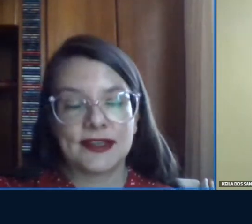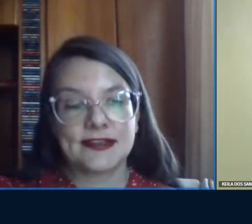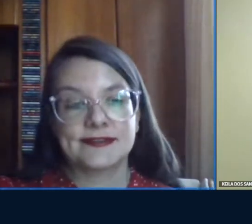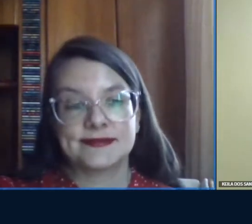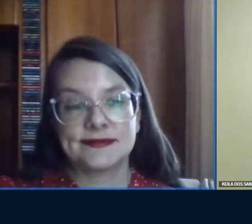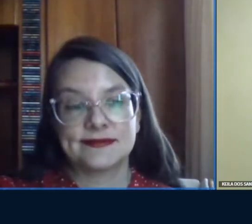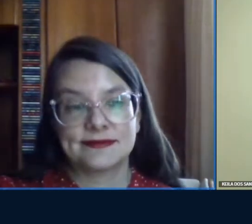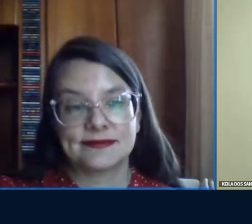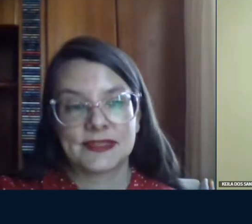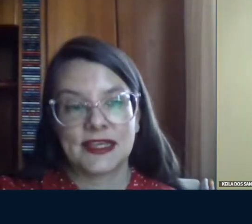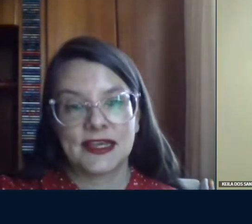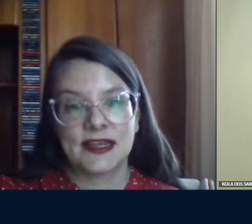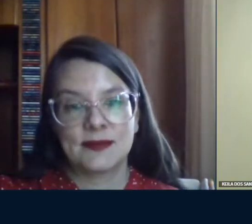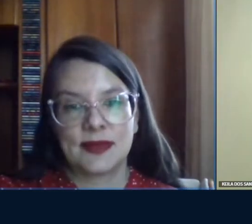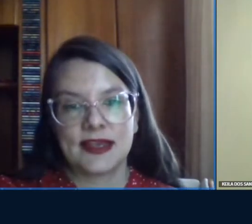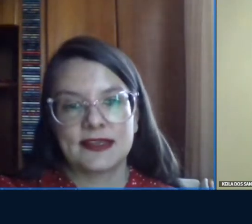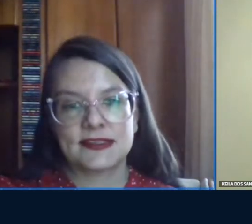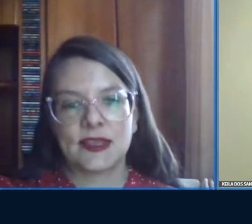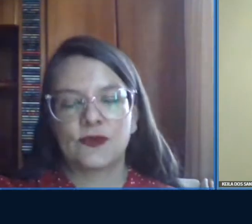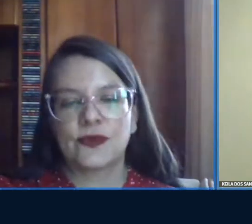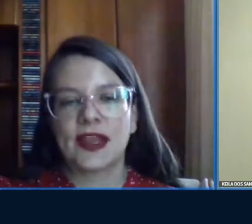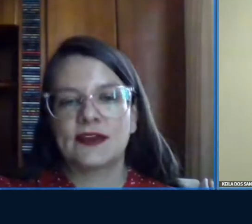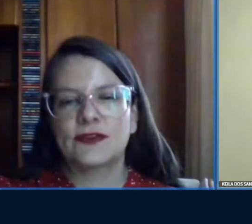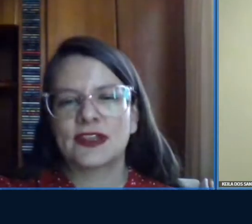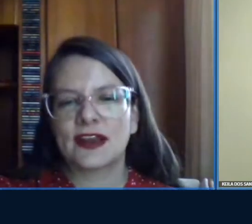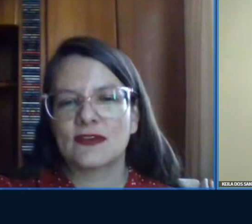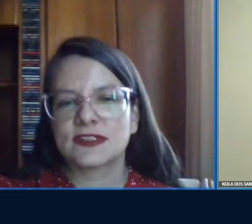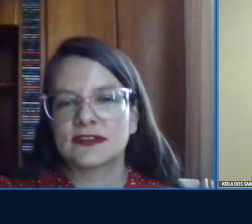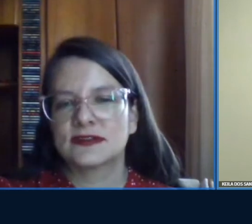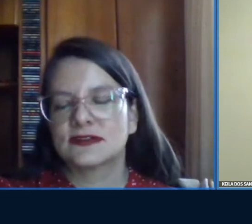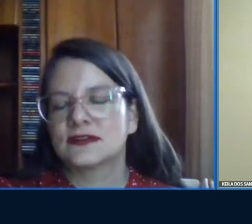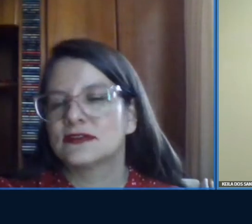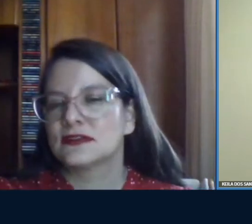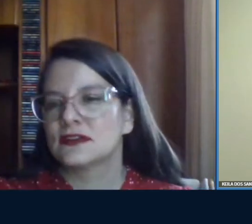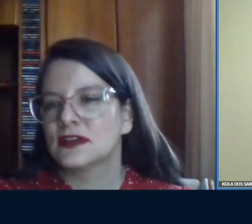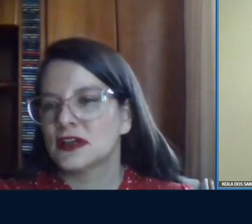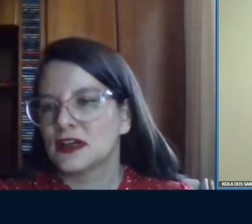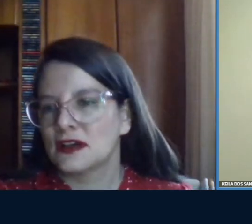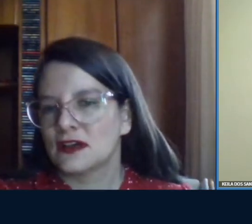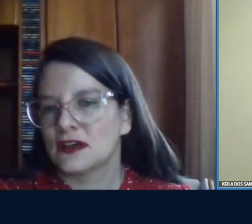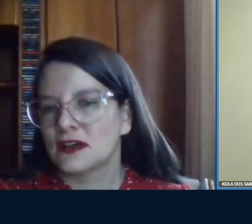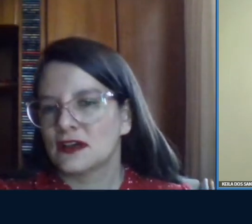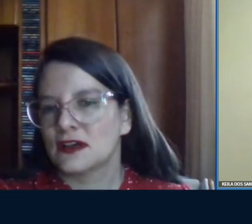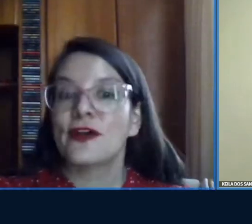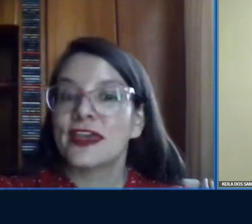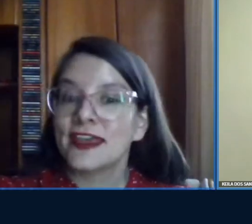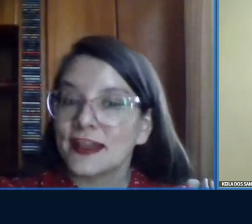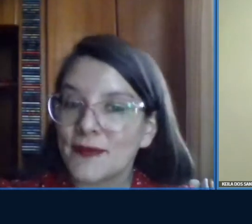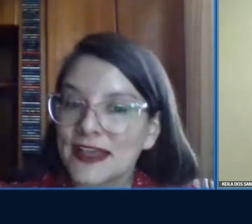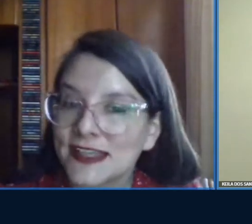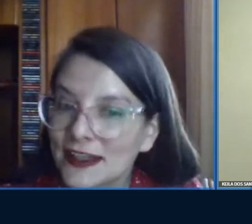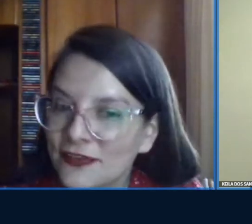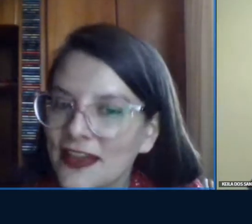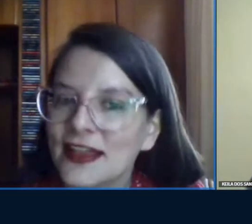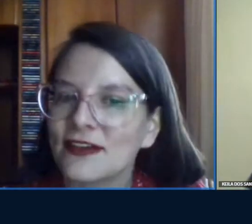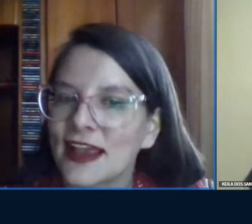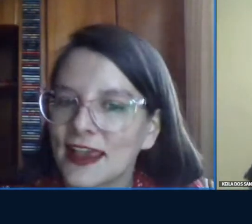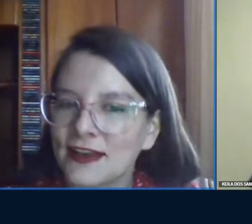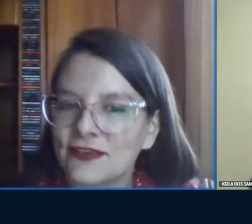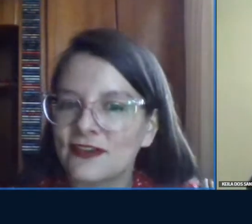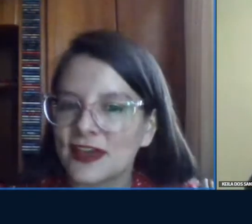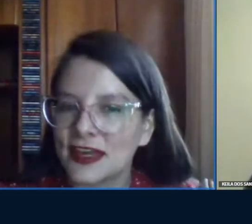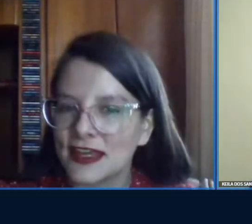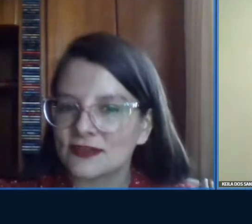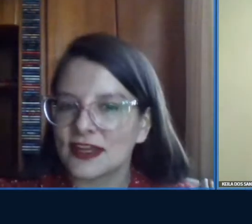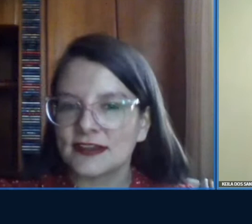né mas eu defendi logo um pouquinho antes um mês antes eu defendi você defendeu